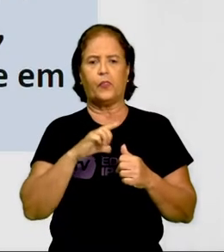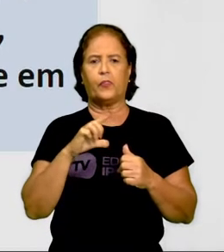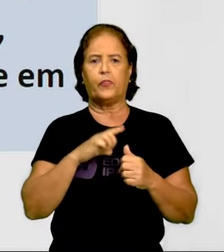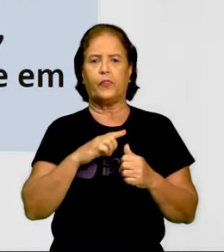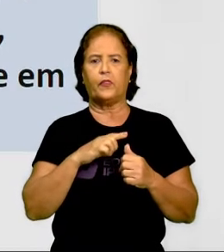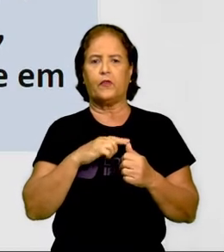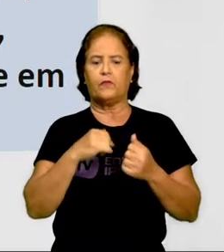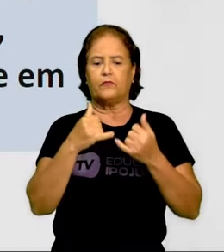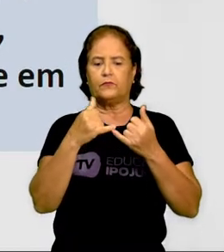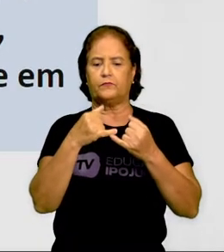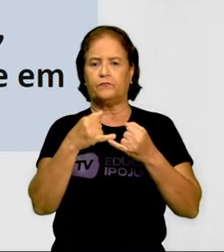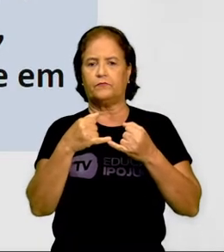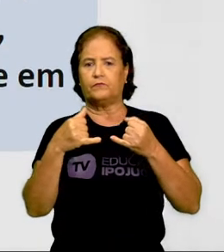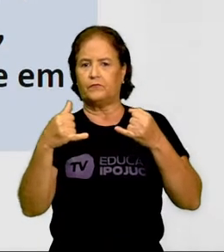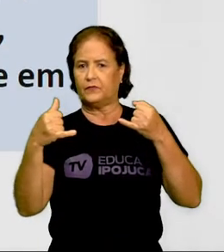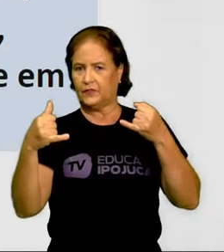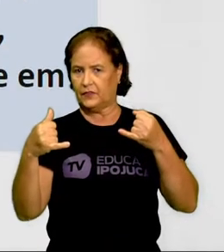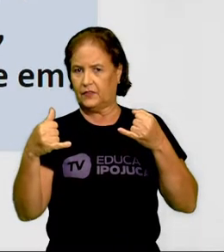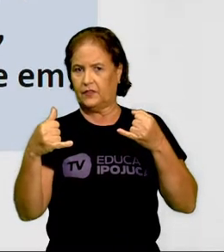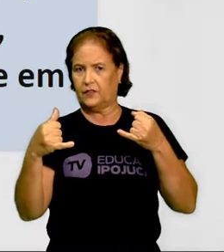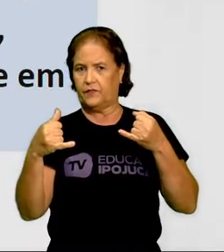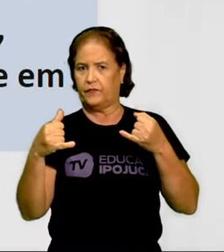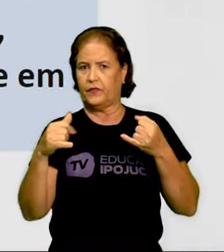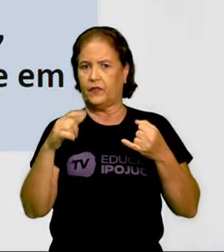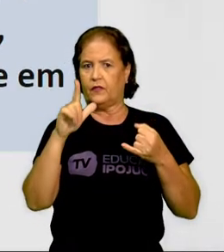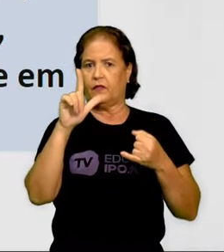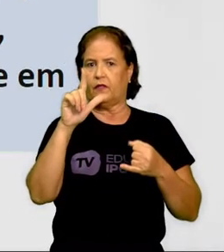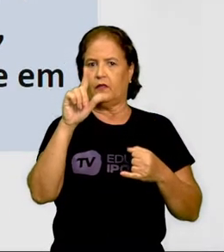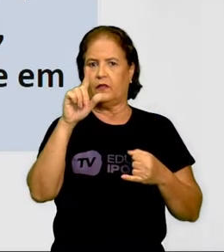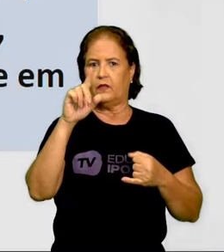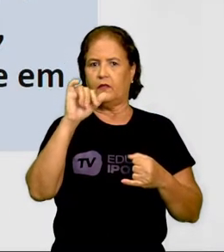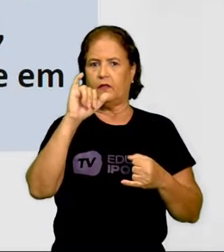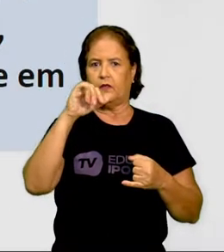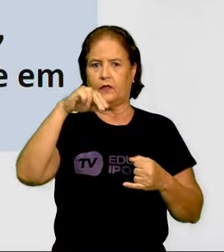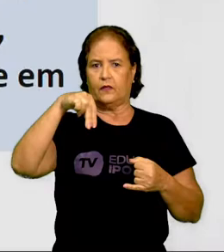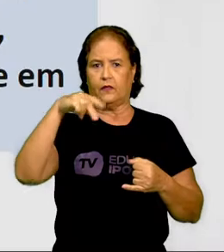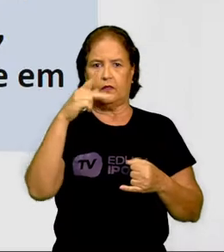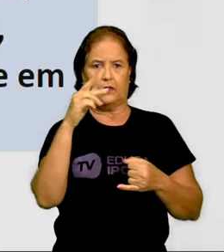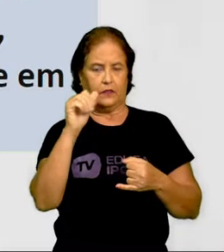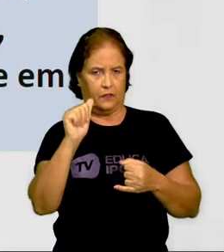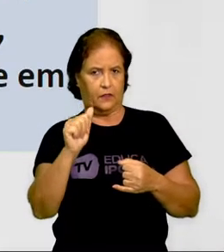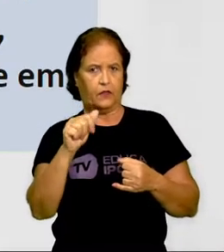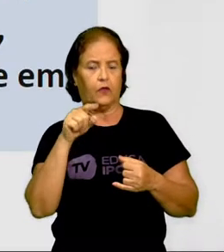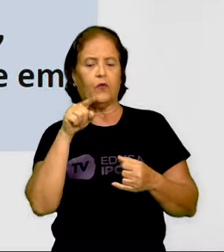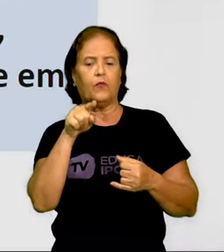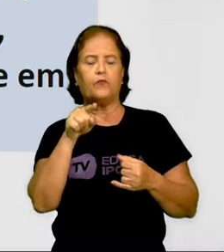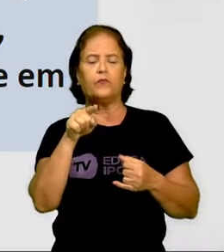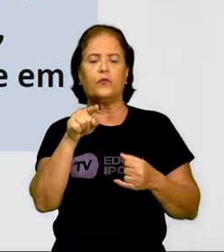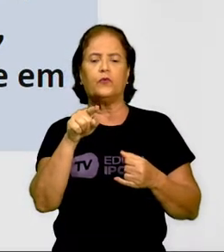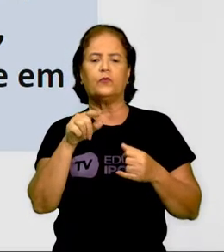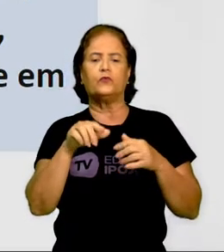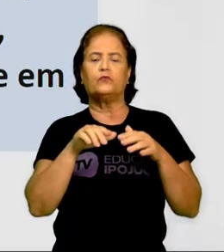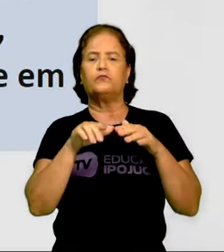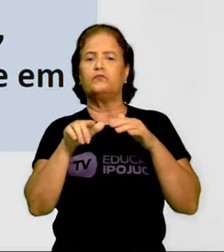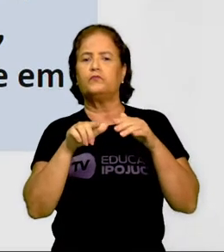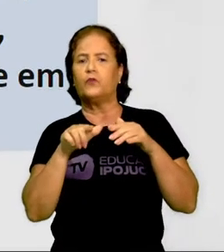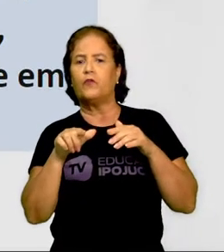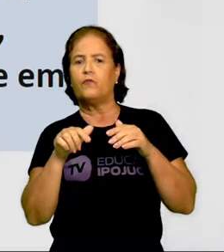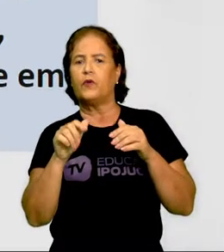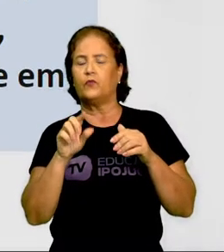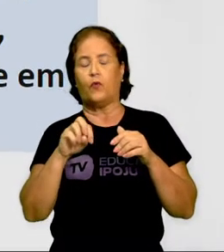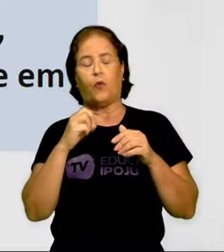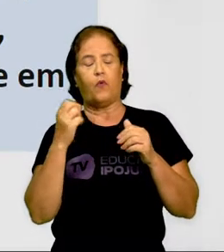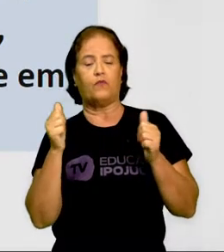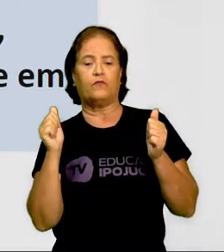linhas. A linha é um ponto em movimento, ou a junção de vários pontos bem